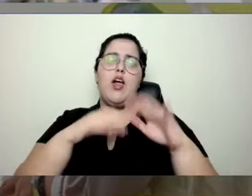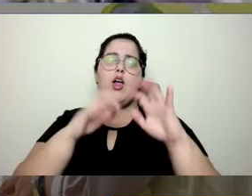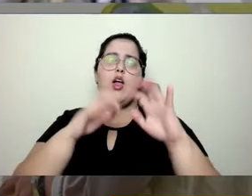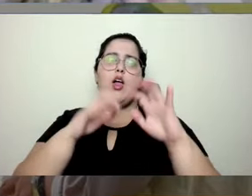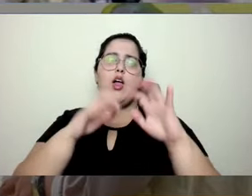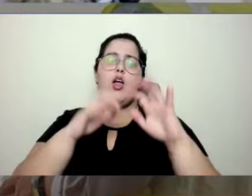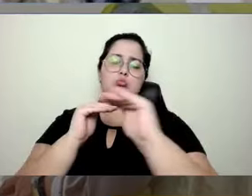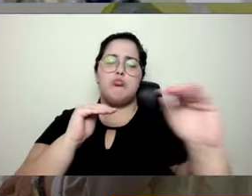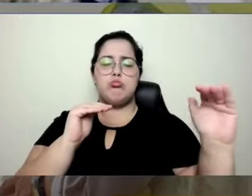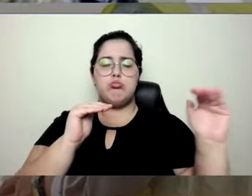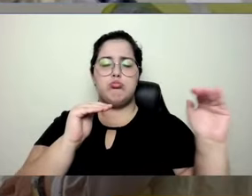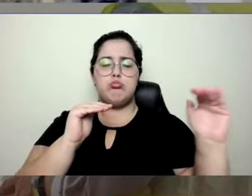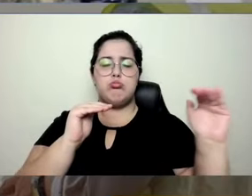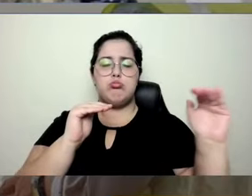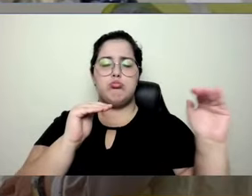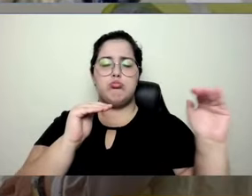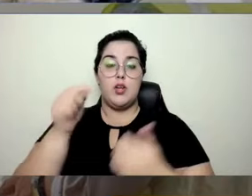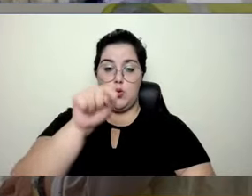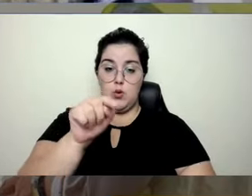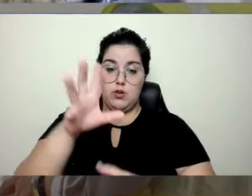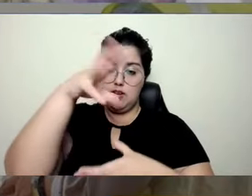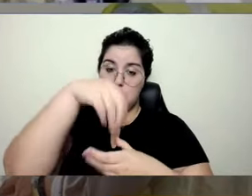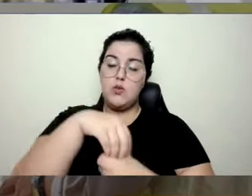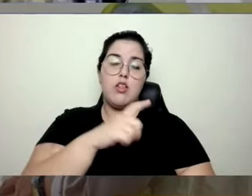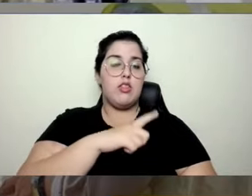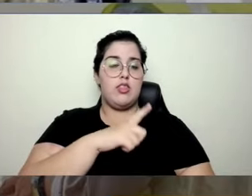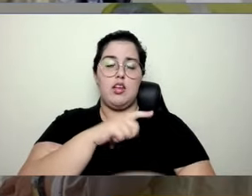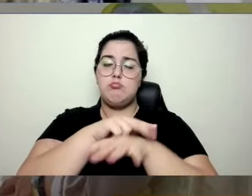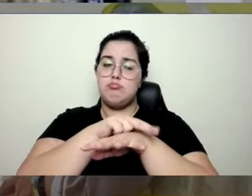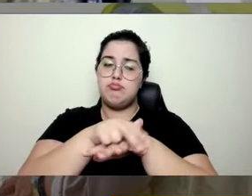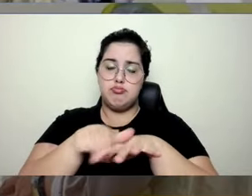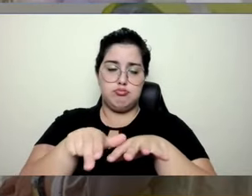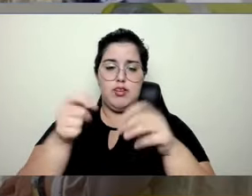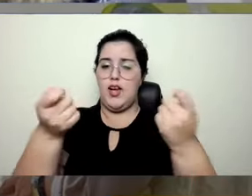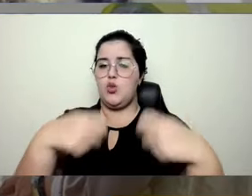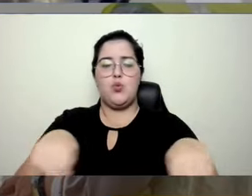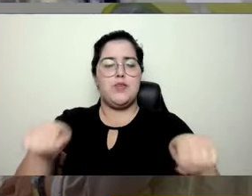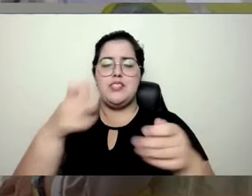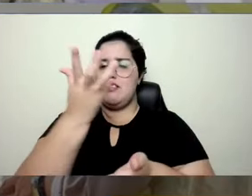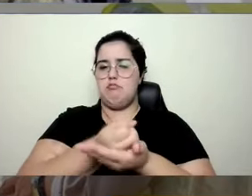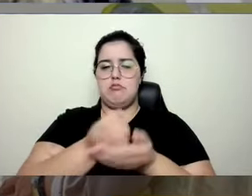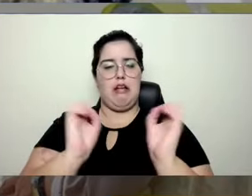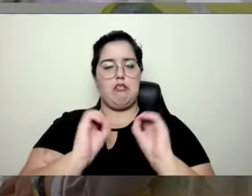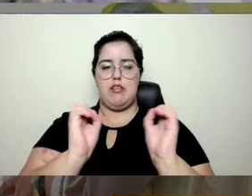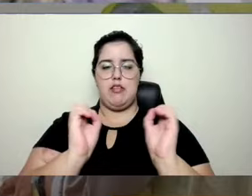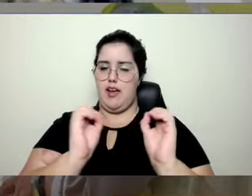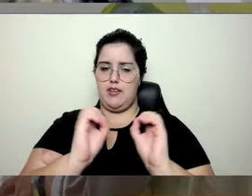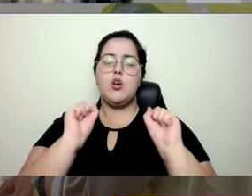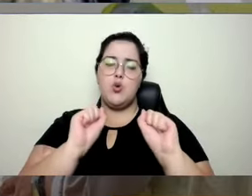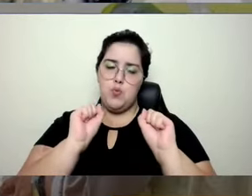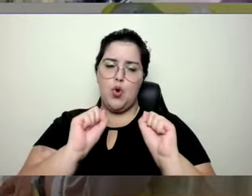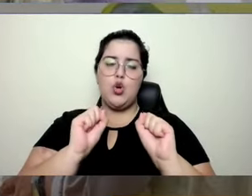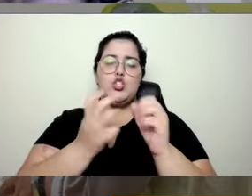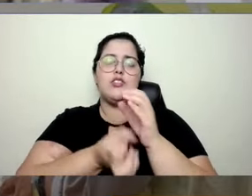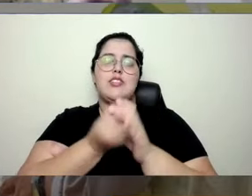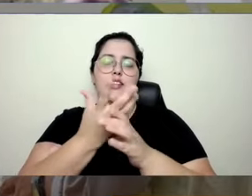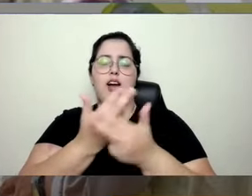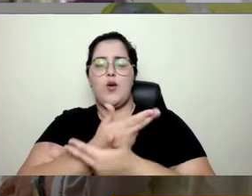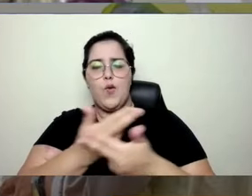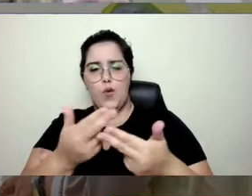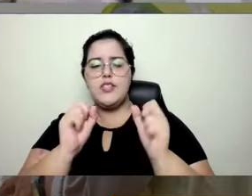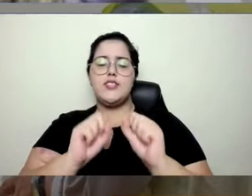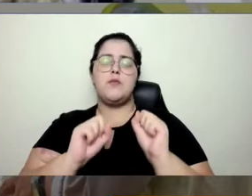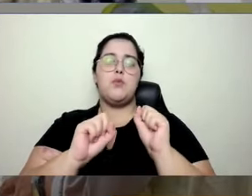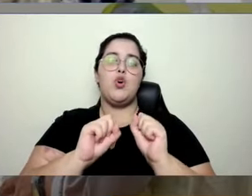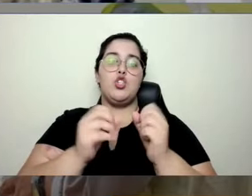E essas plataformas têm diversas que você não precisa instalar nada e você pode explorar, criar coisas com altíssima